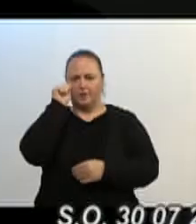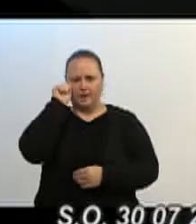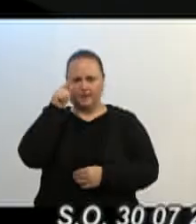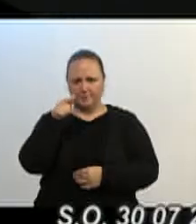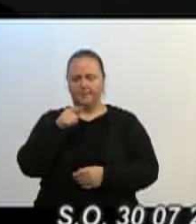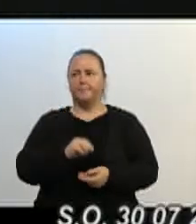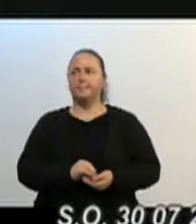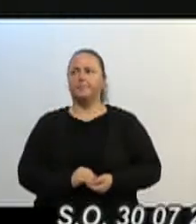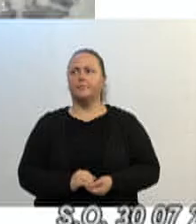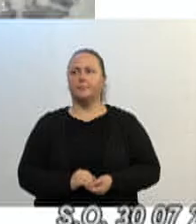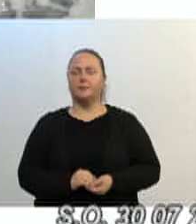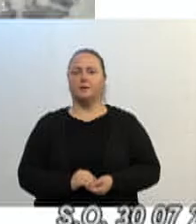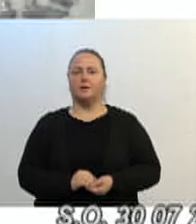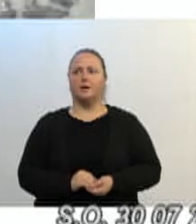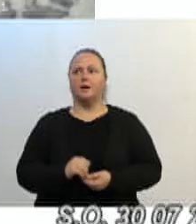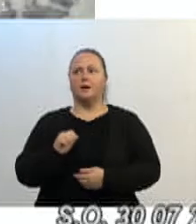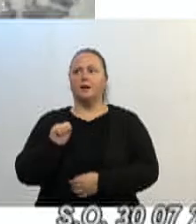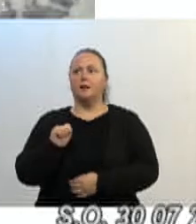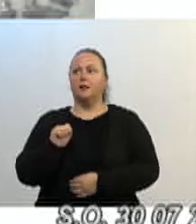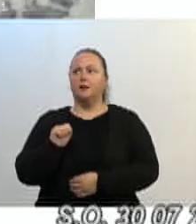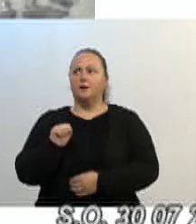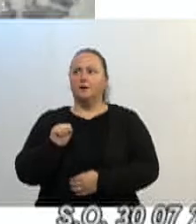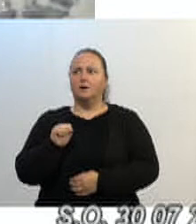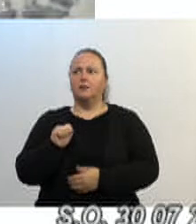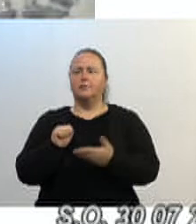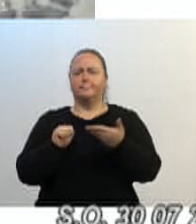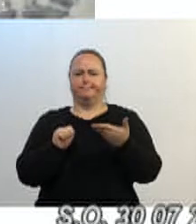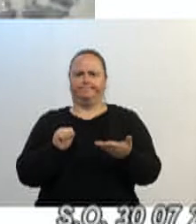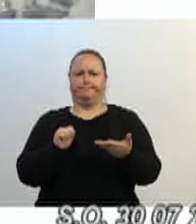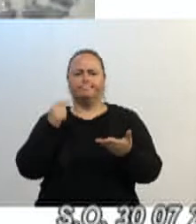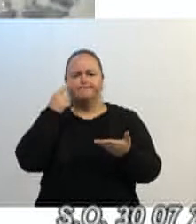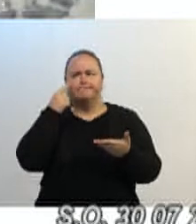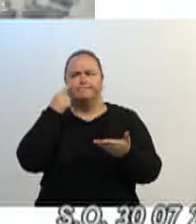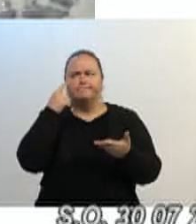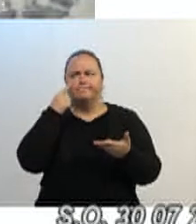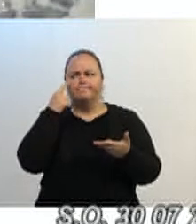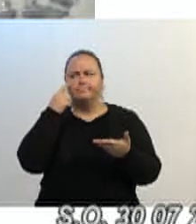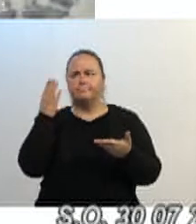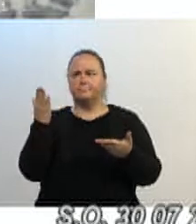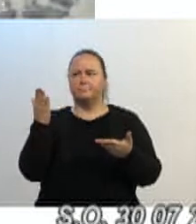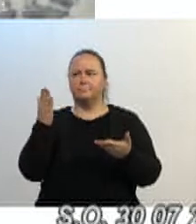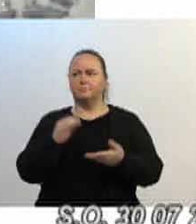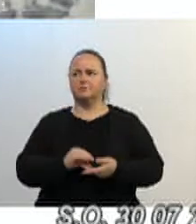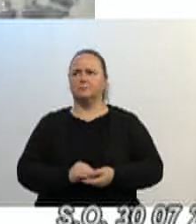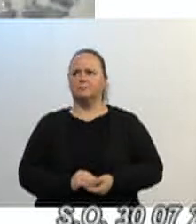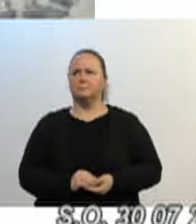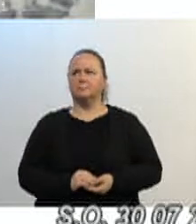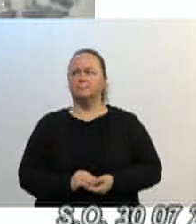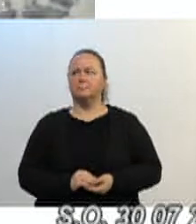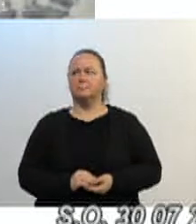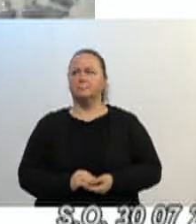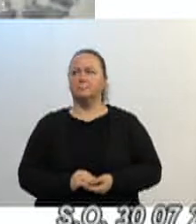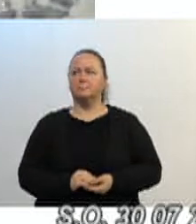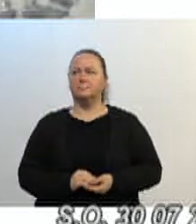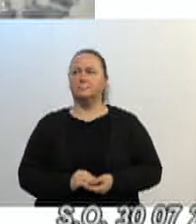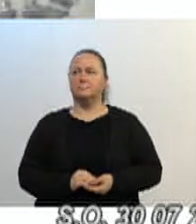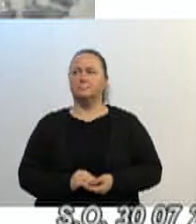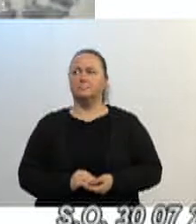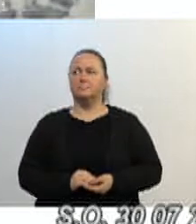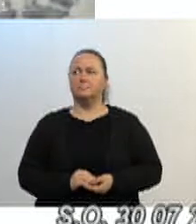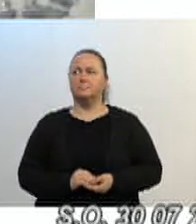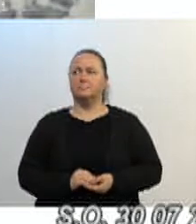Agir. Agir. Esse questionamento, segura, deixa ela parada na minha fala ali, por gentileza. Agir. Agir.